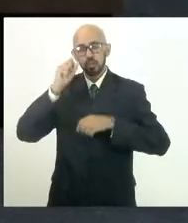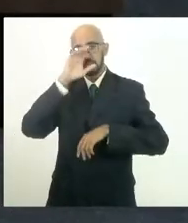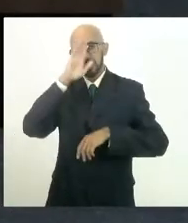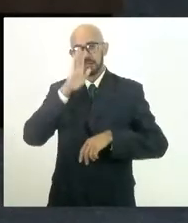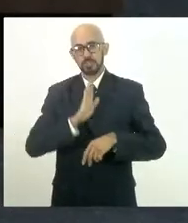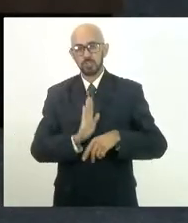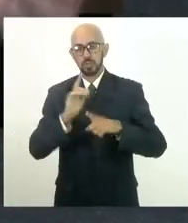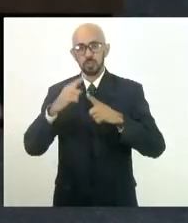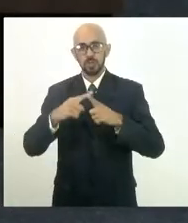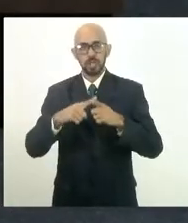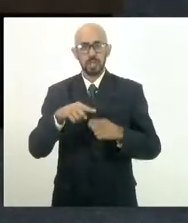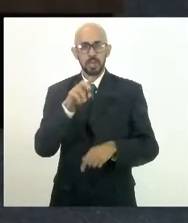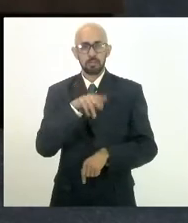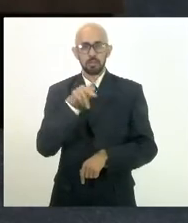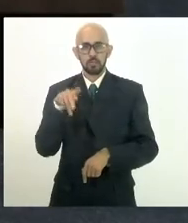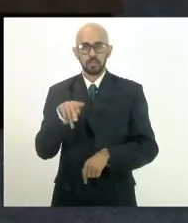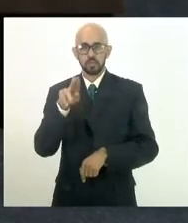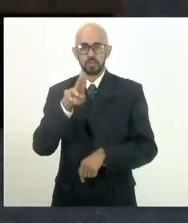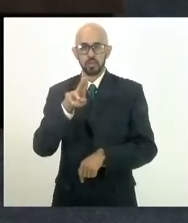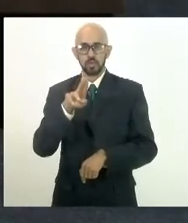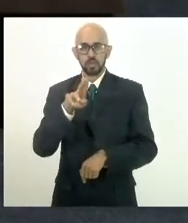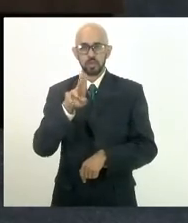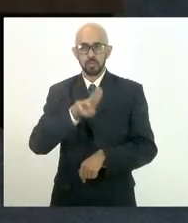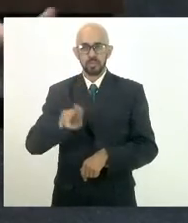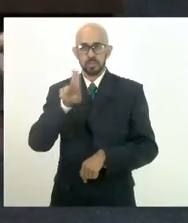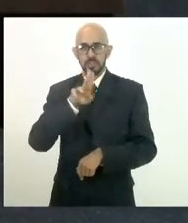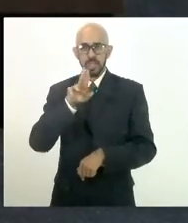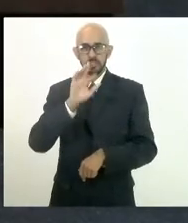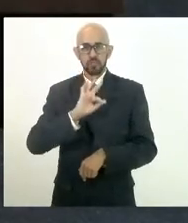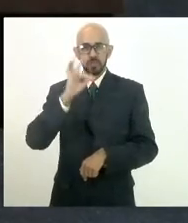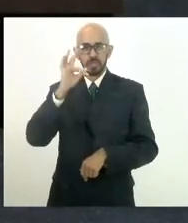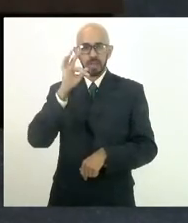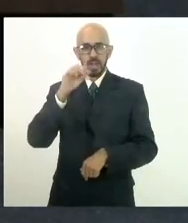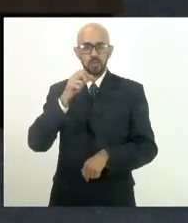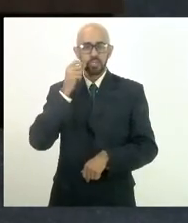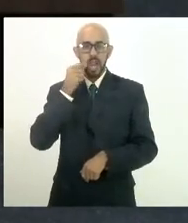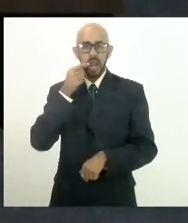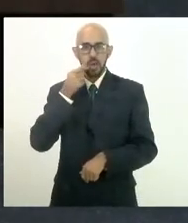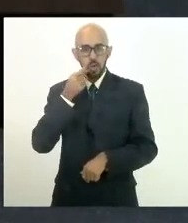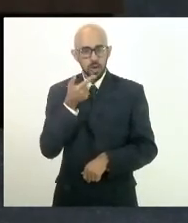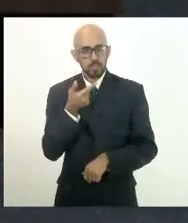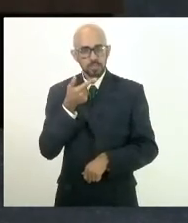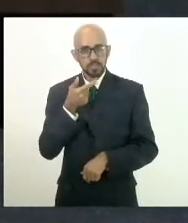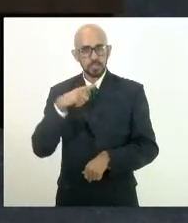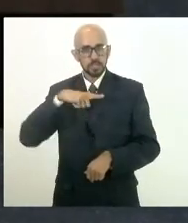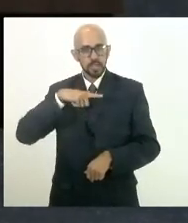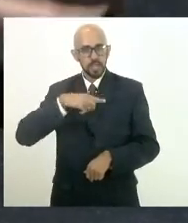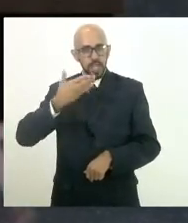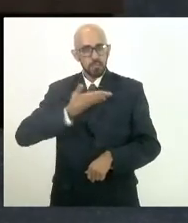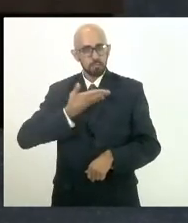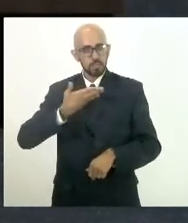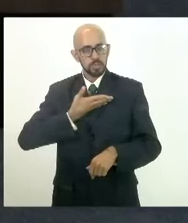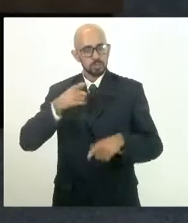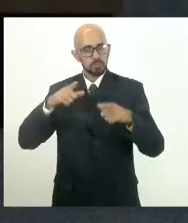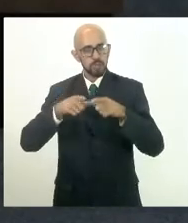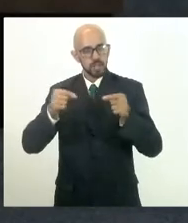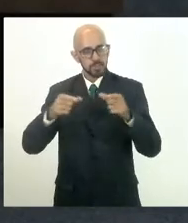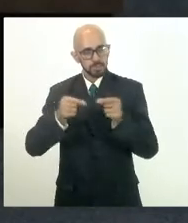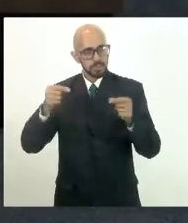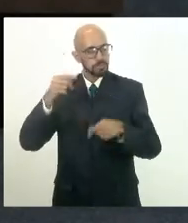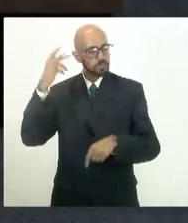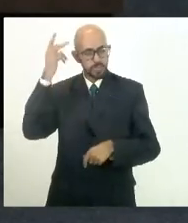professor da Universidade Federal de Alagoas, tem amigos em Brasília, aqui, ou seja, em São Paulo.